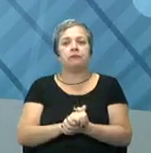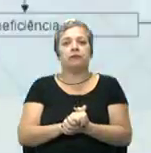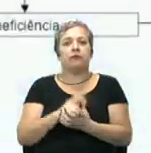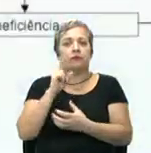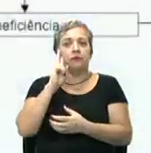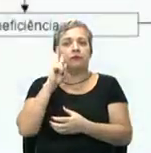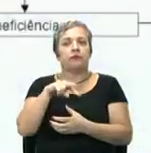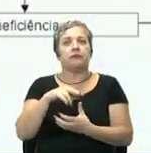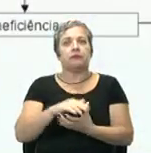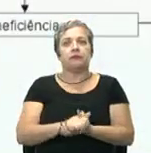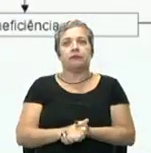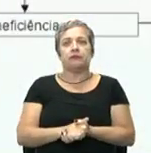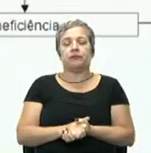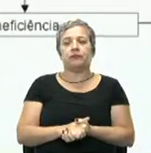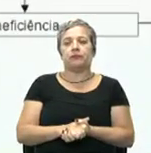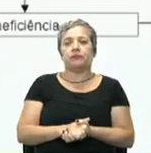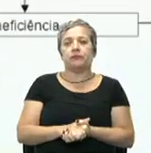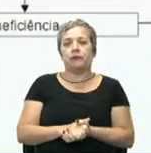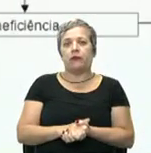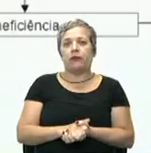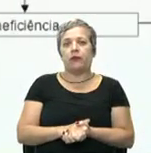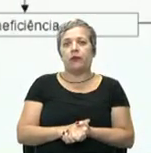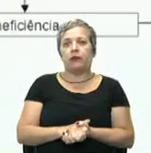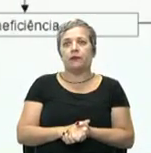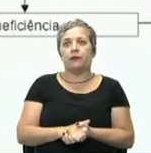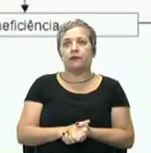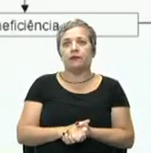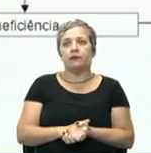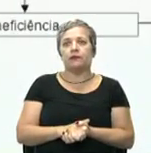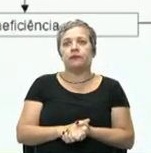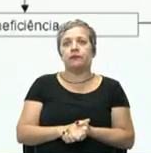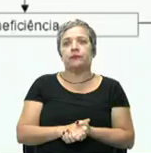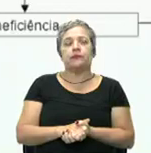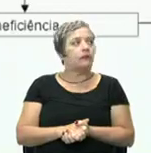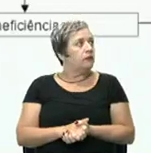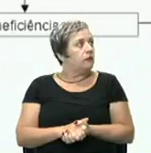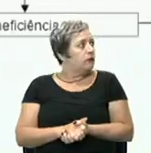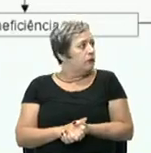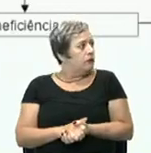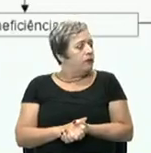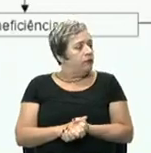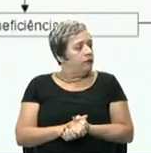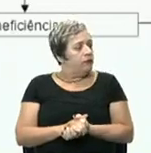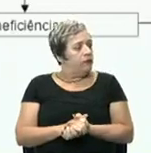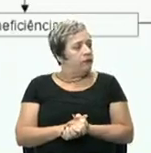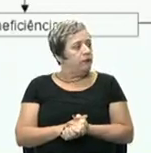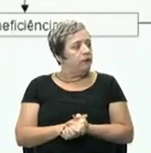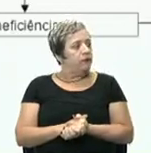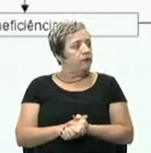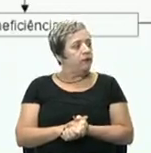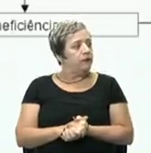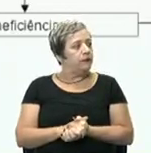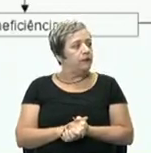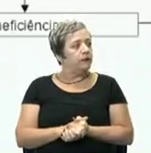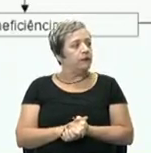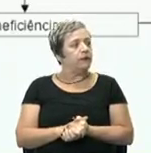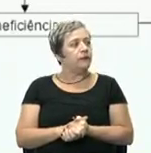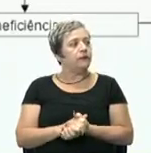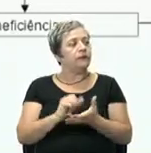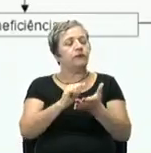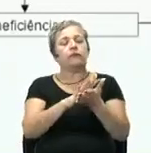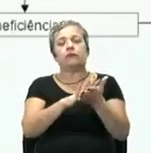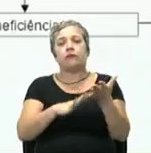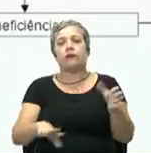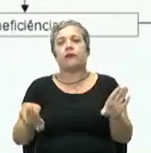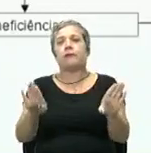ver mais? Pensando agora no segundo ponto da nossa aula, o sistema da burocracia. Como nós